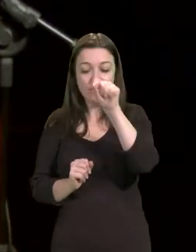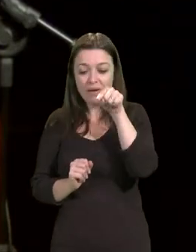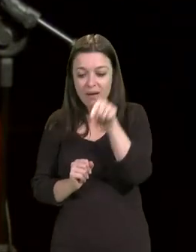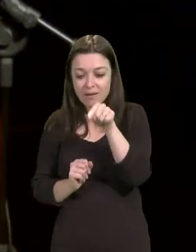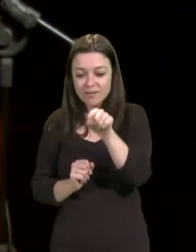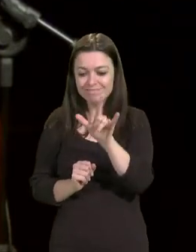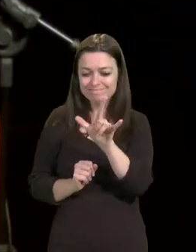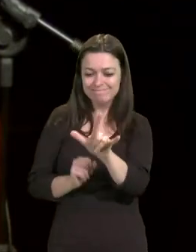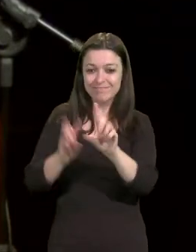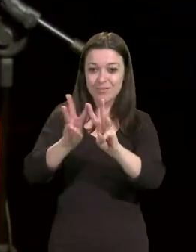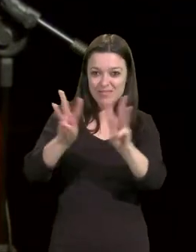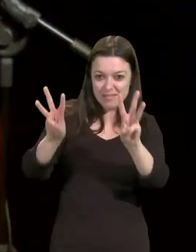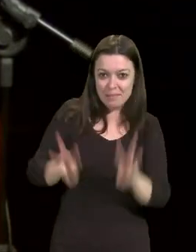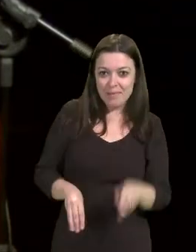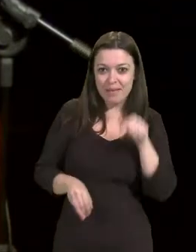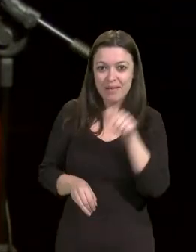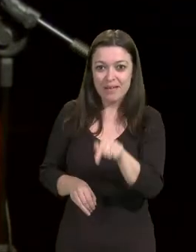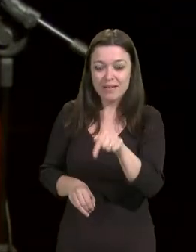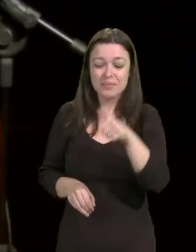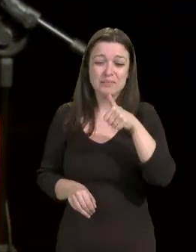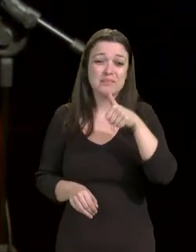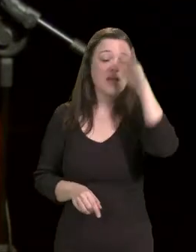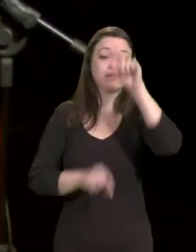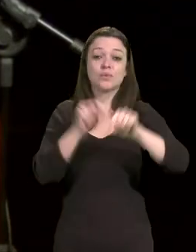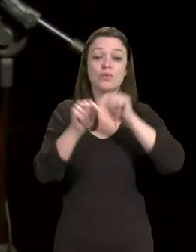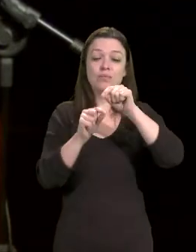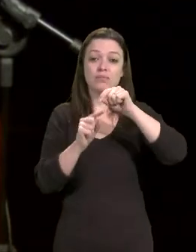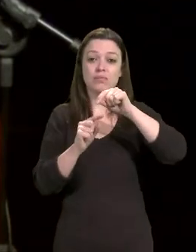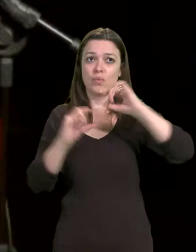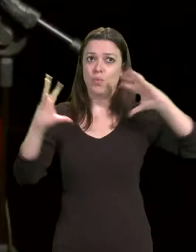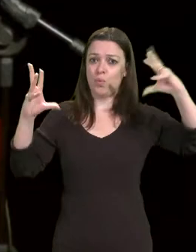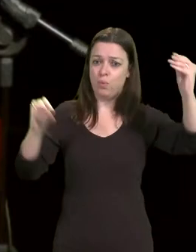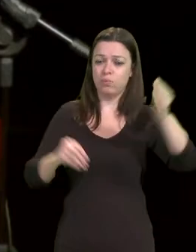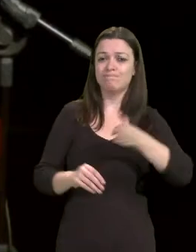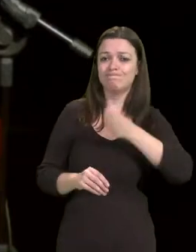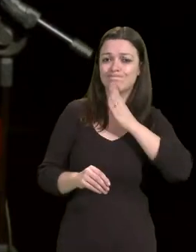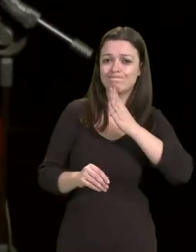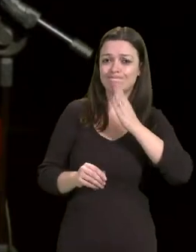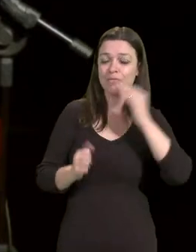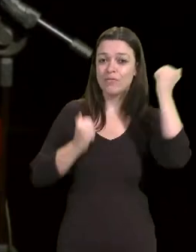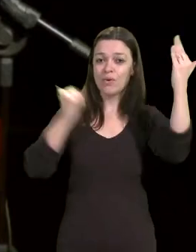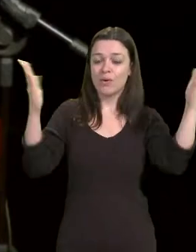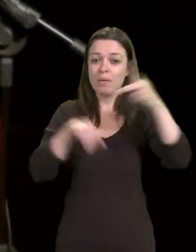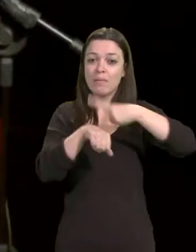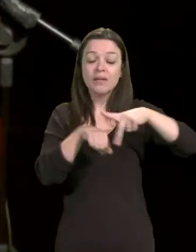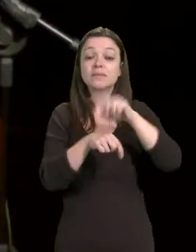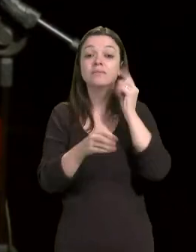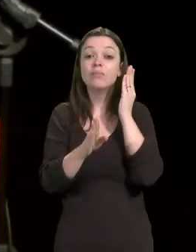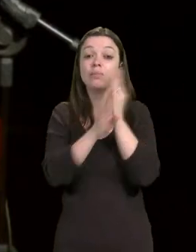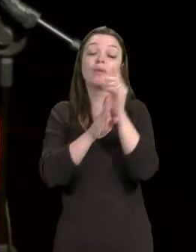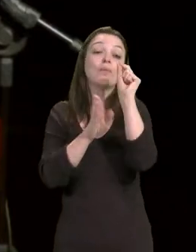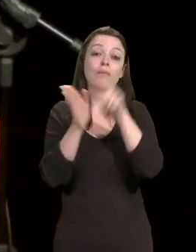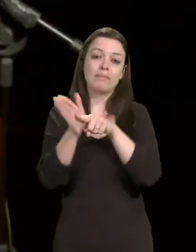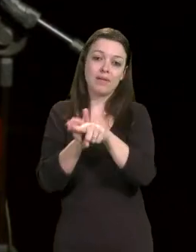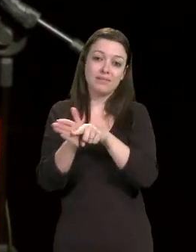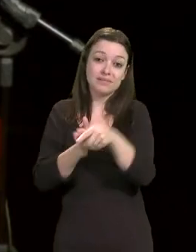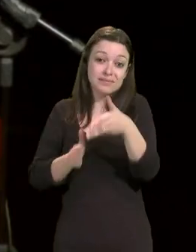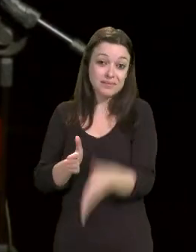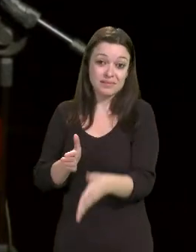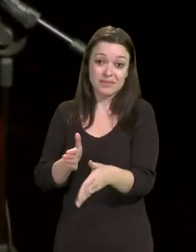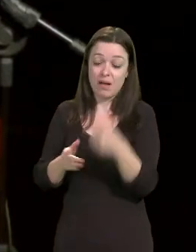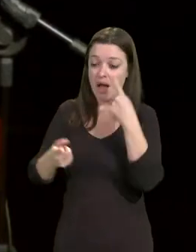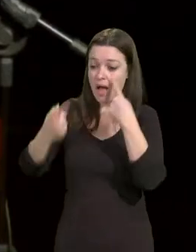ocupa lugar de destaque internacional graças às suas pesquisas. E são estas pesquisas que